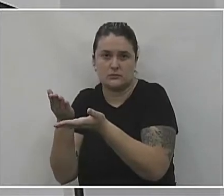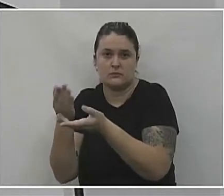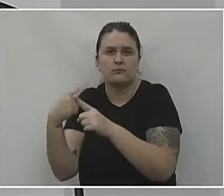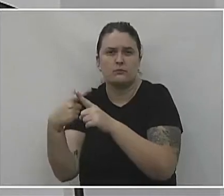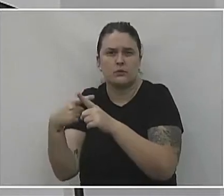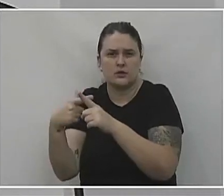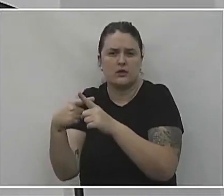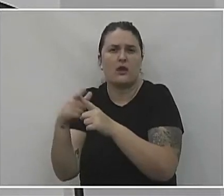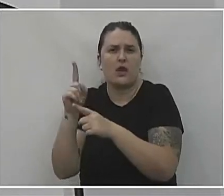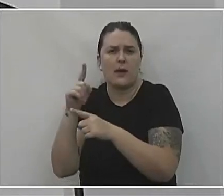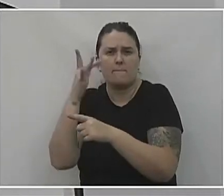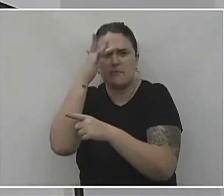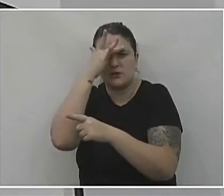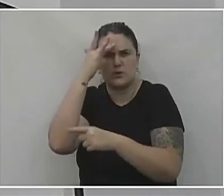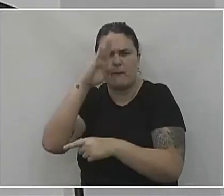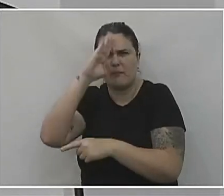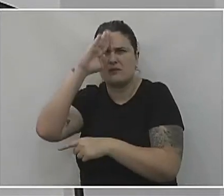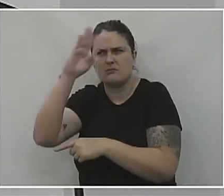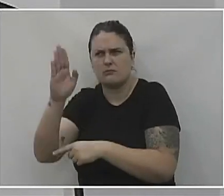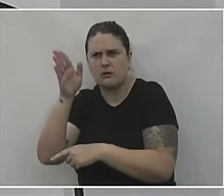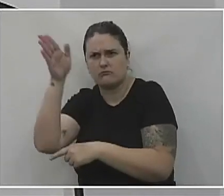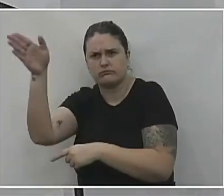É um número bem significativo, inclusive.